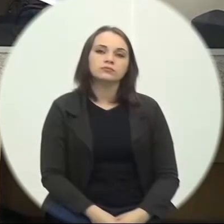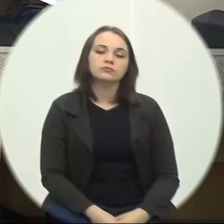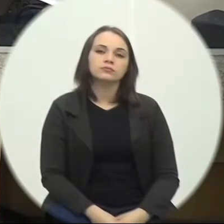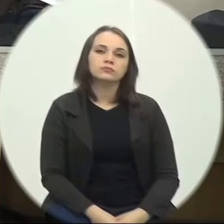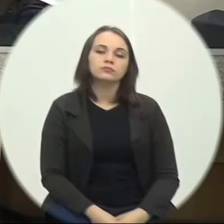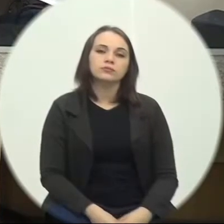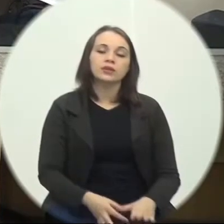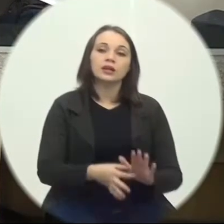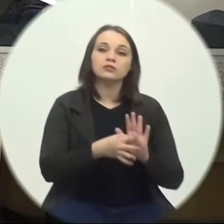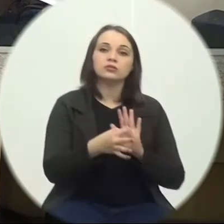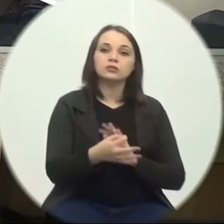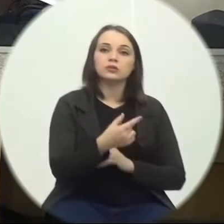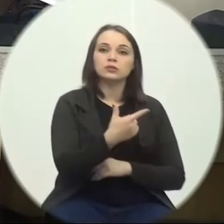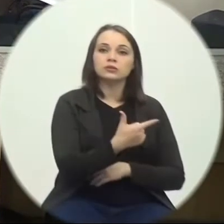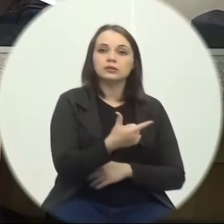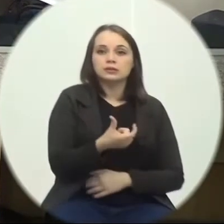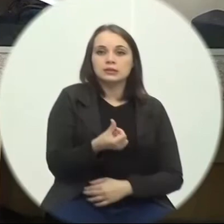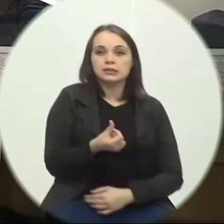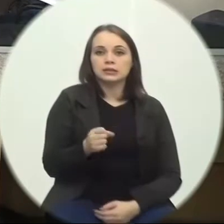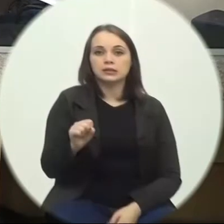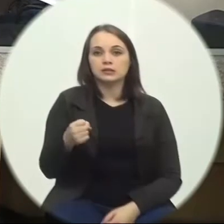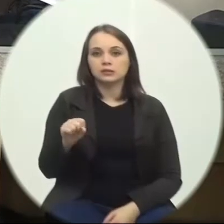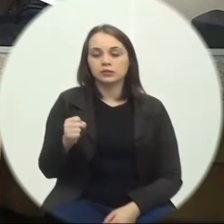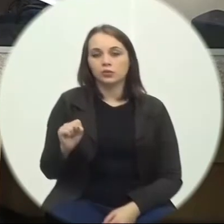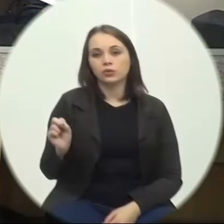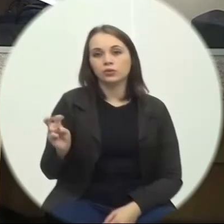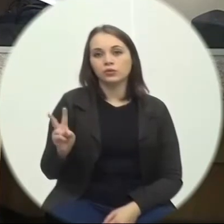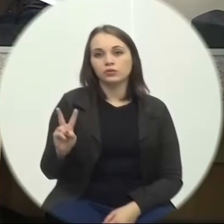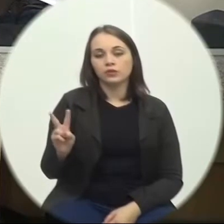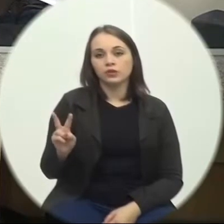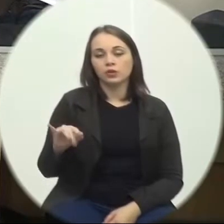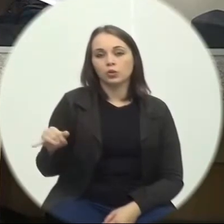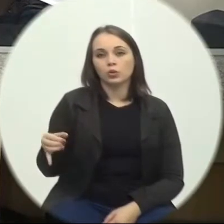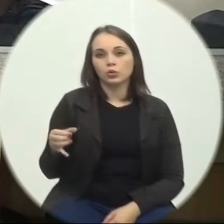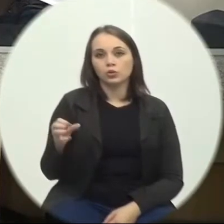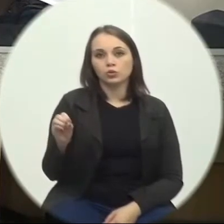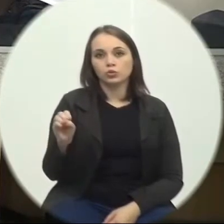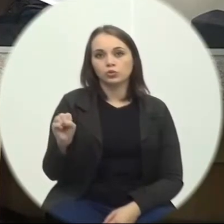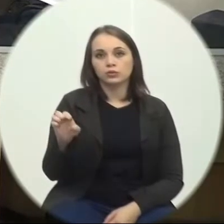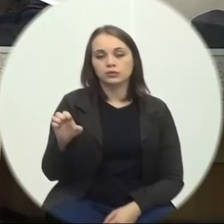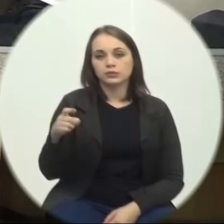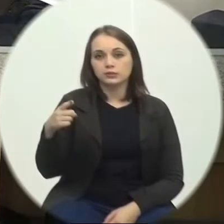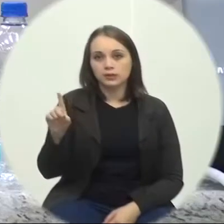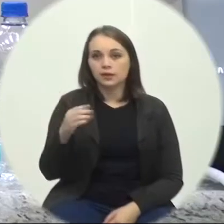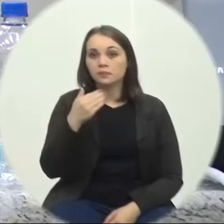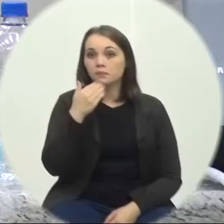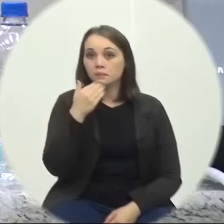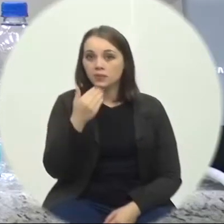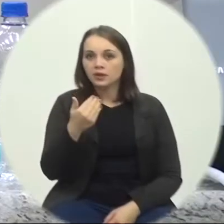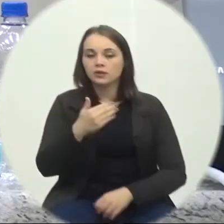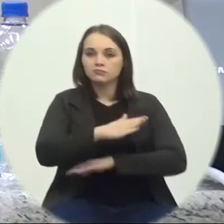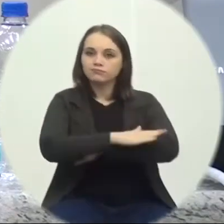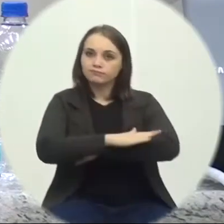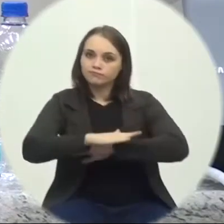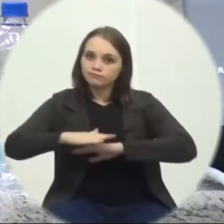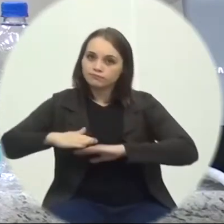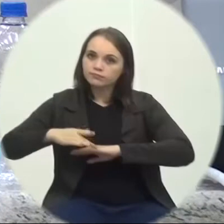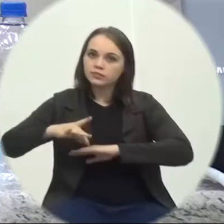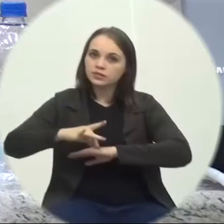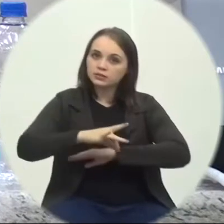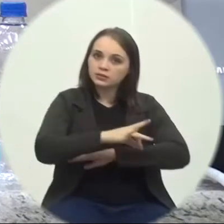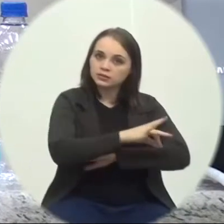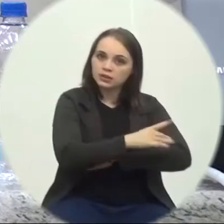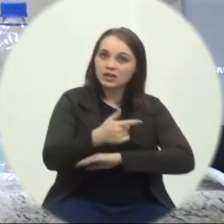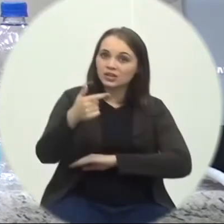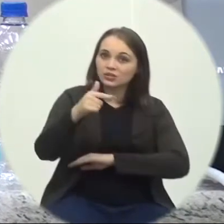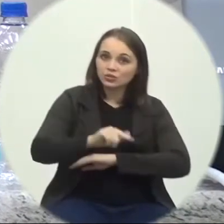Indicação 268-2021 Autor Vereador José Paulo Ferrarese Recuperação Da pavimentação Asfáltica Na